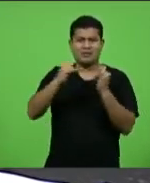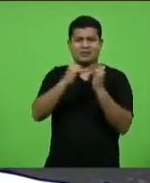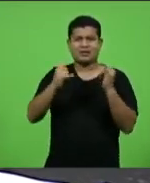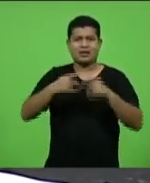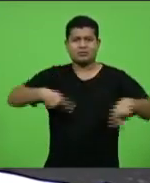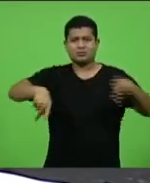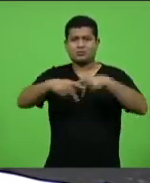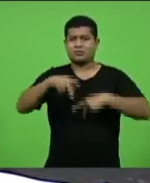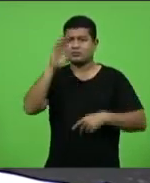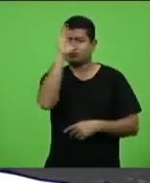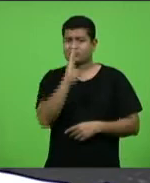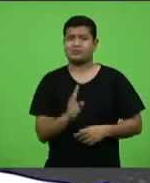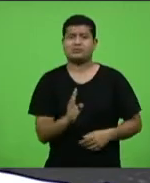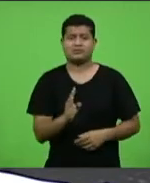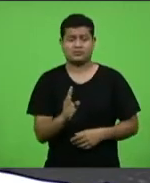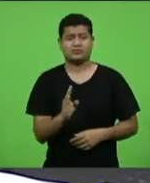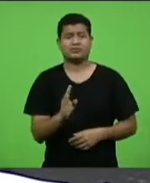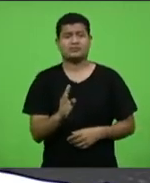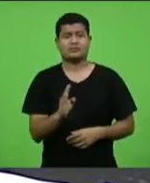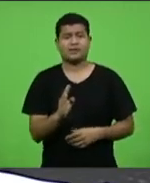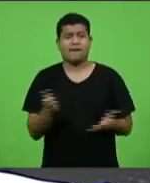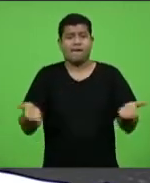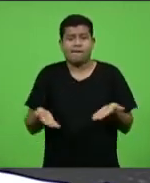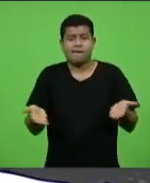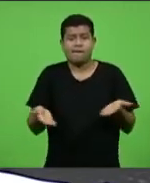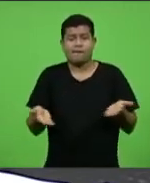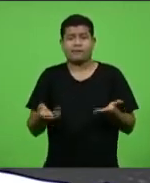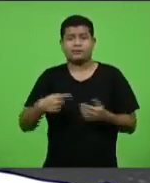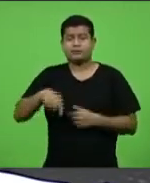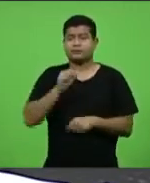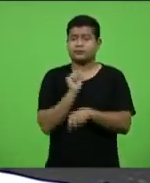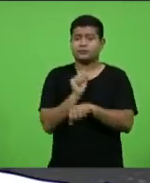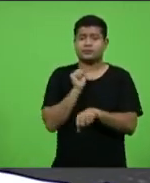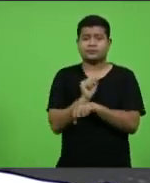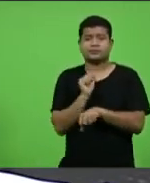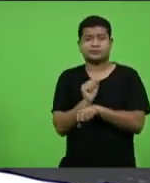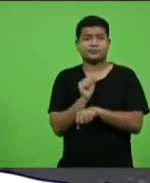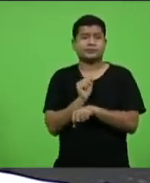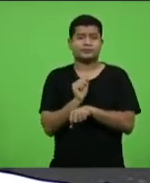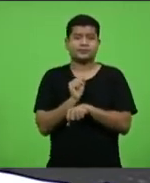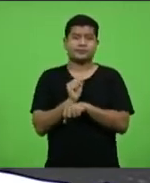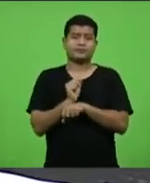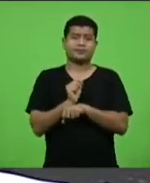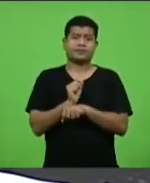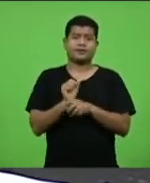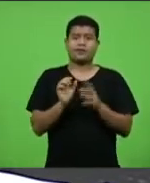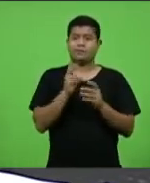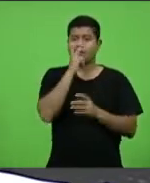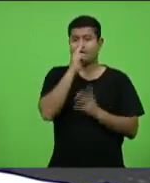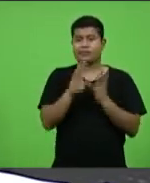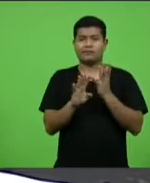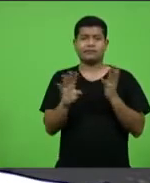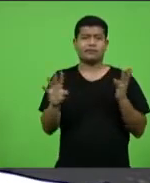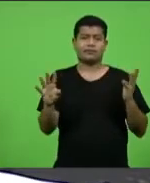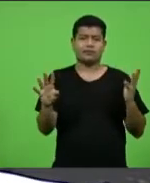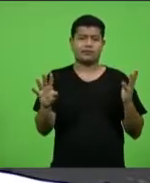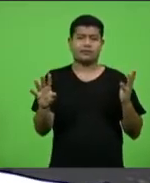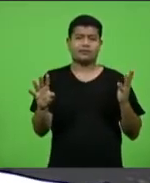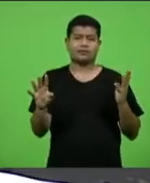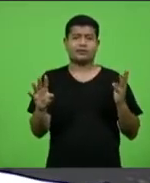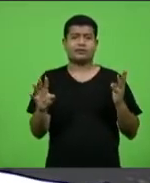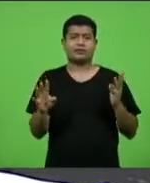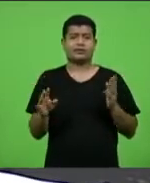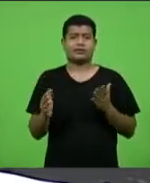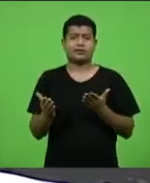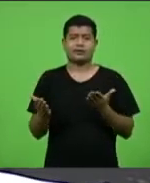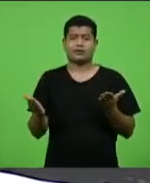e agora estamos aguardando na fila por não sei